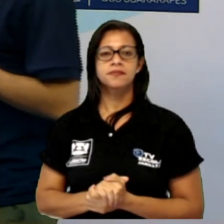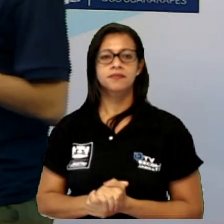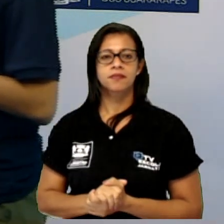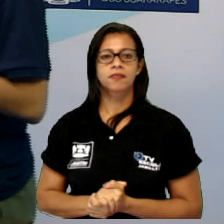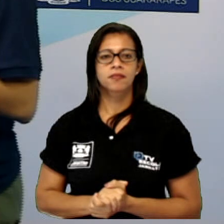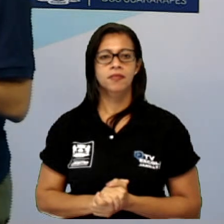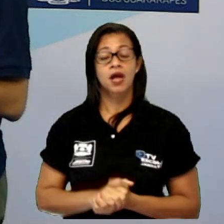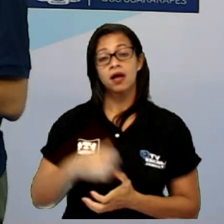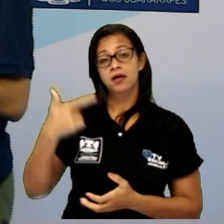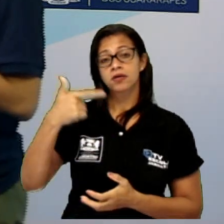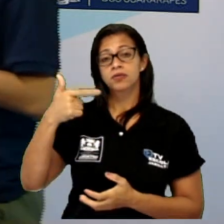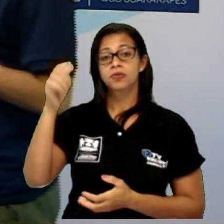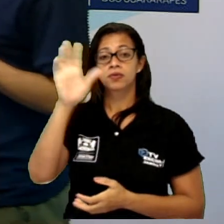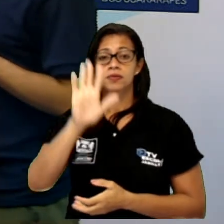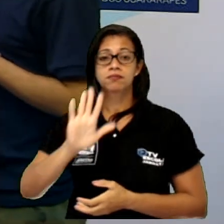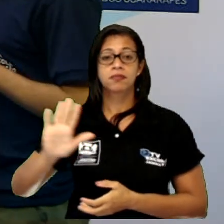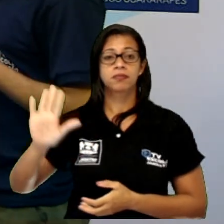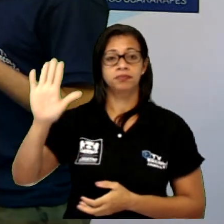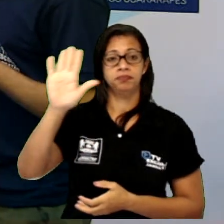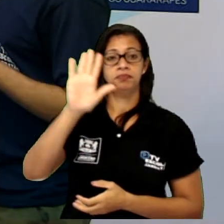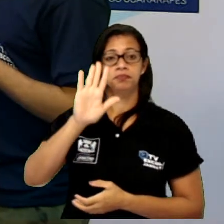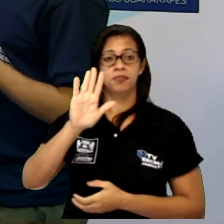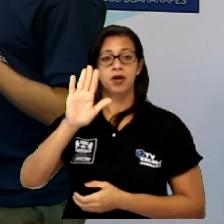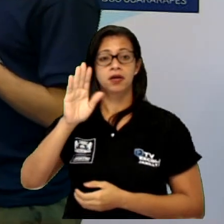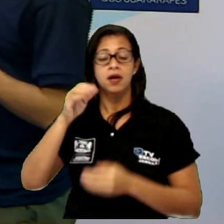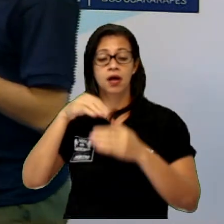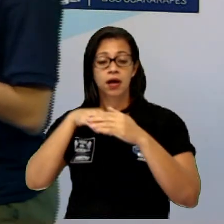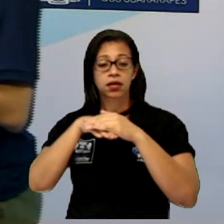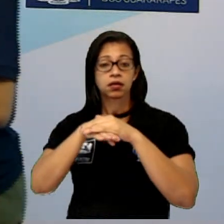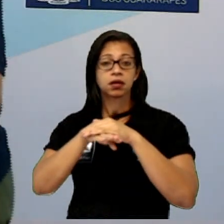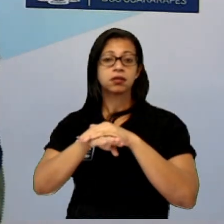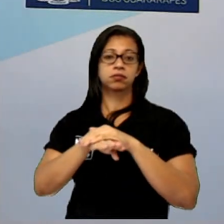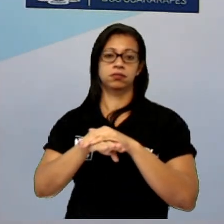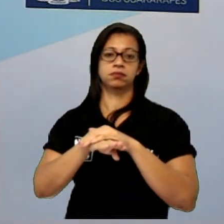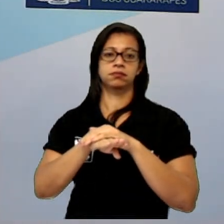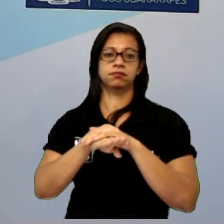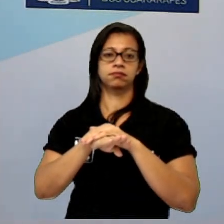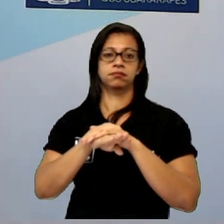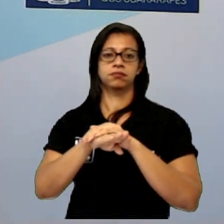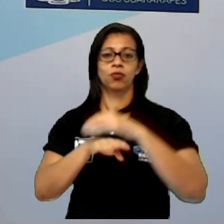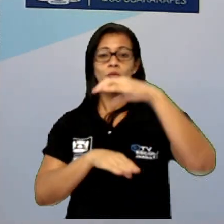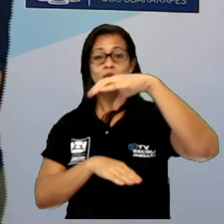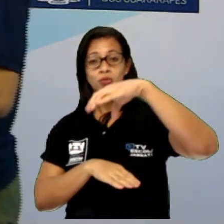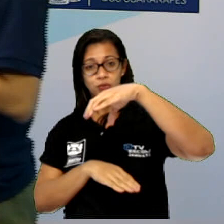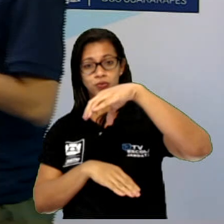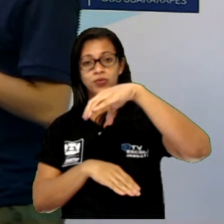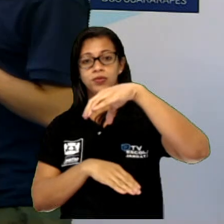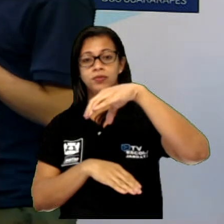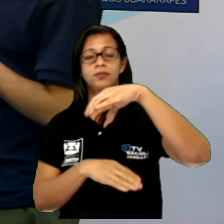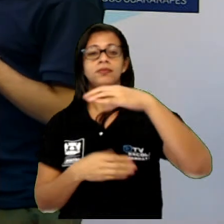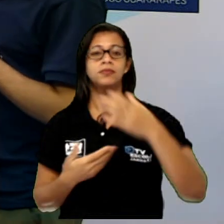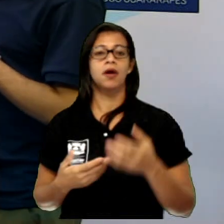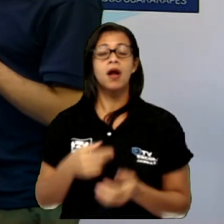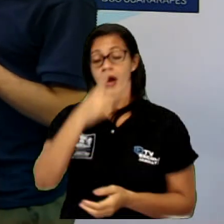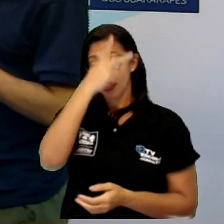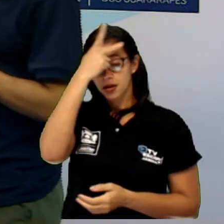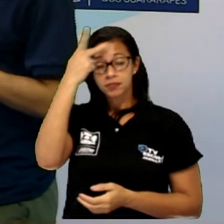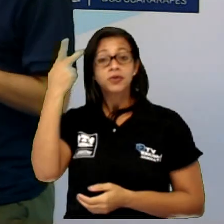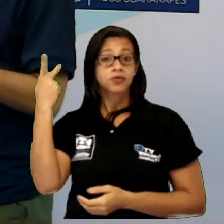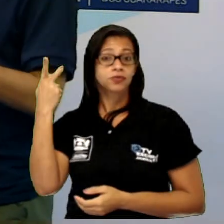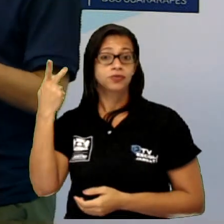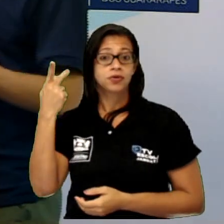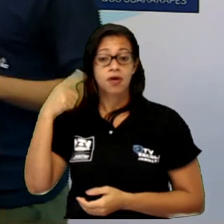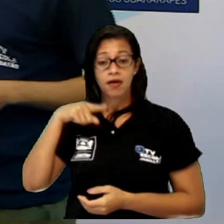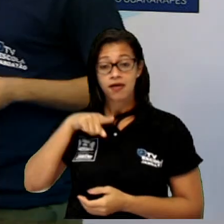interna do túnel, vê que legal, né? Tem gente que vai por aí, passa, acha muito bonito, acha bem legal, porque é um espaço muito